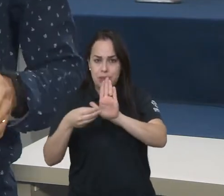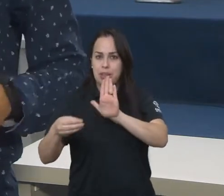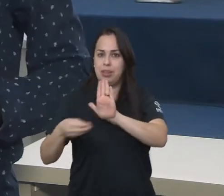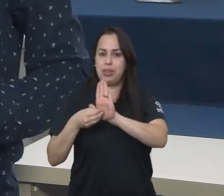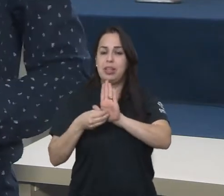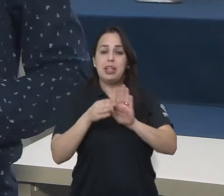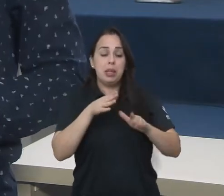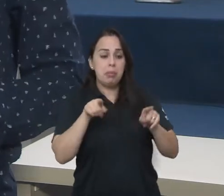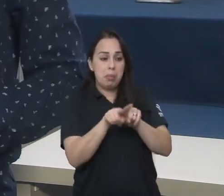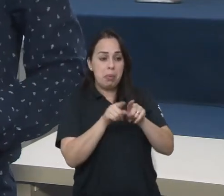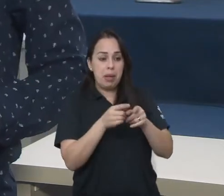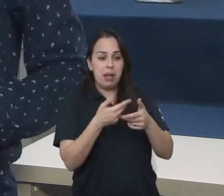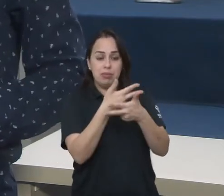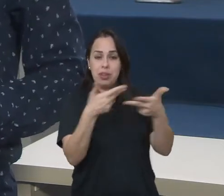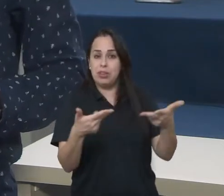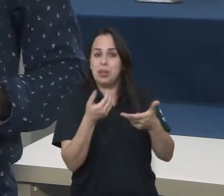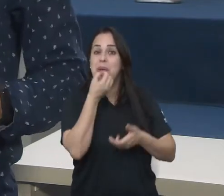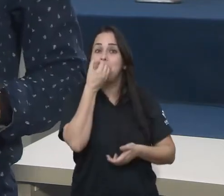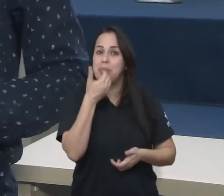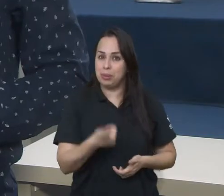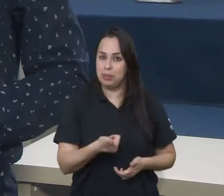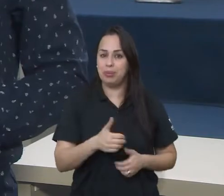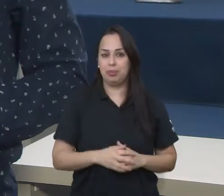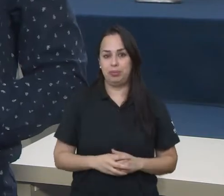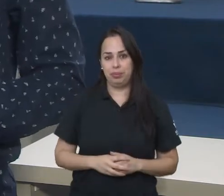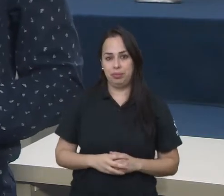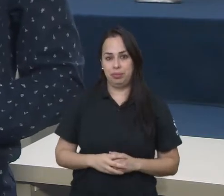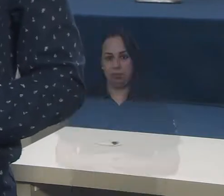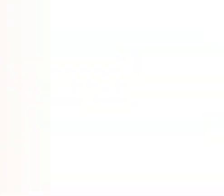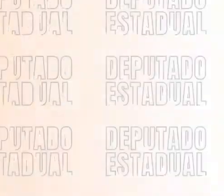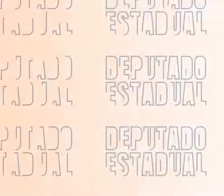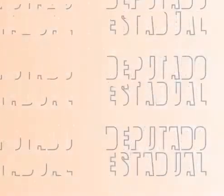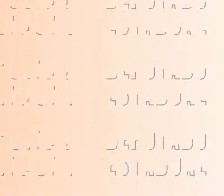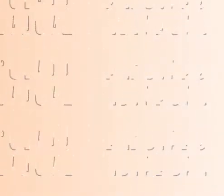e benefícios para cada região onde tem maior atuação.